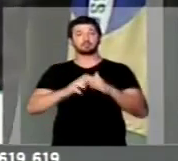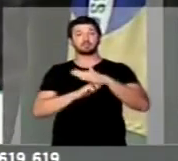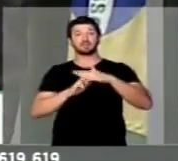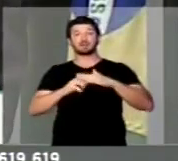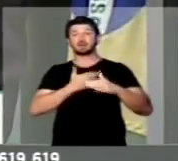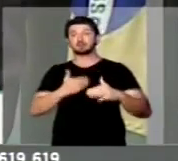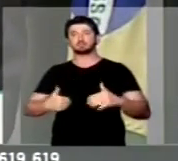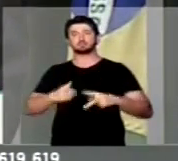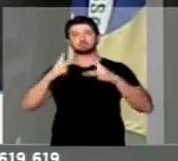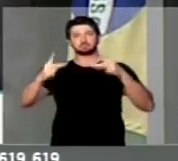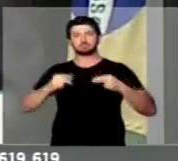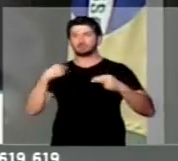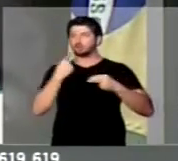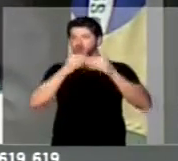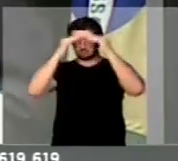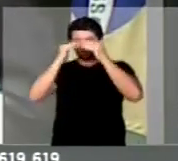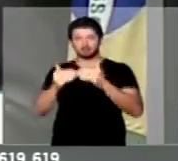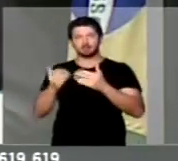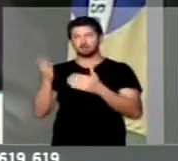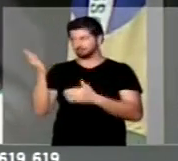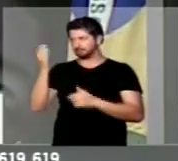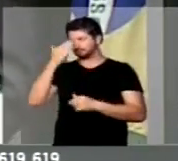pública que merece o nosso respeito. Era isso, senhor presidente.